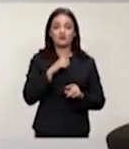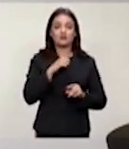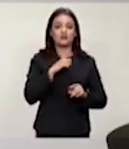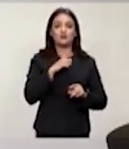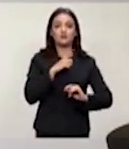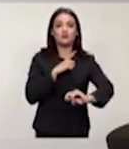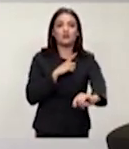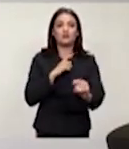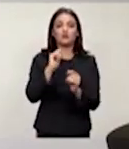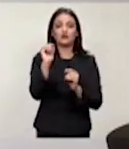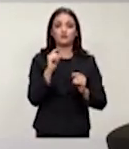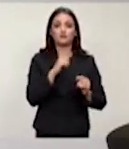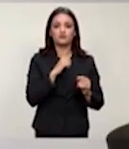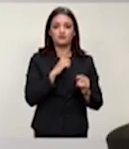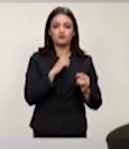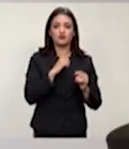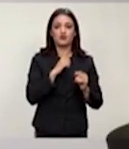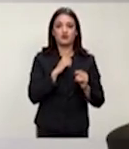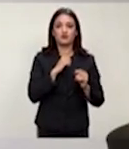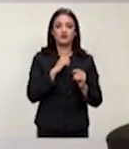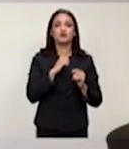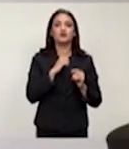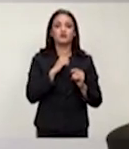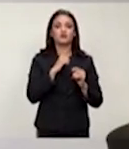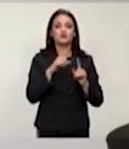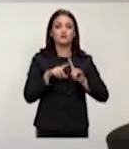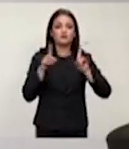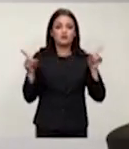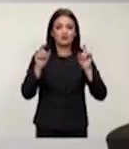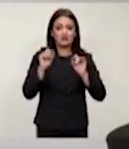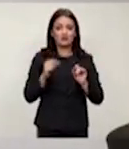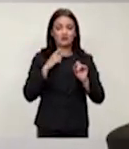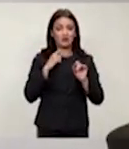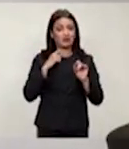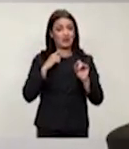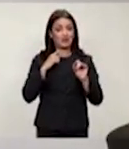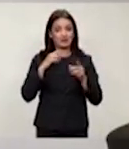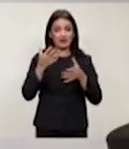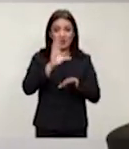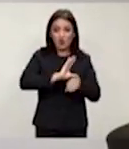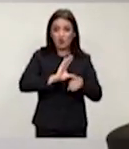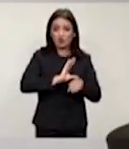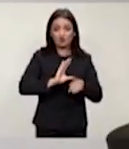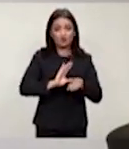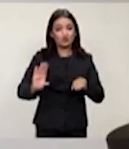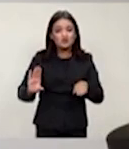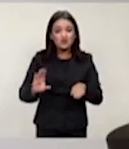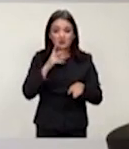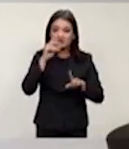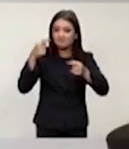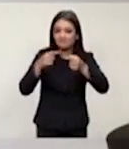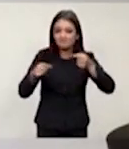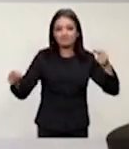Ela se distancia da Constituição. É um desafio porque eu estou